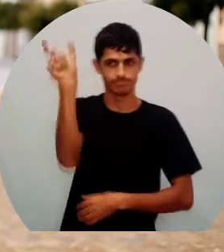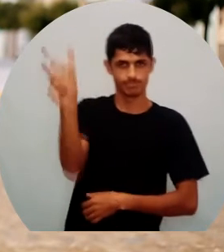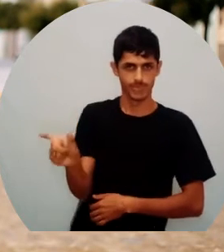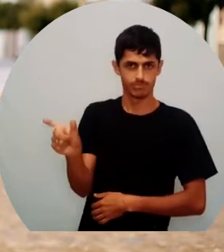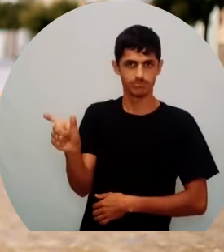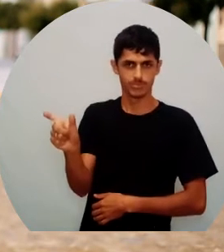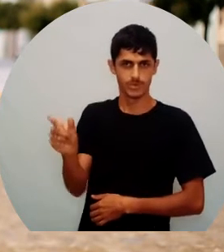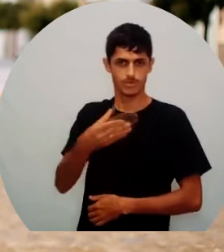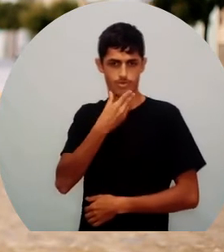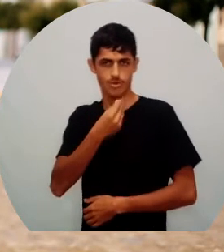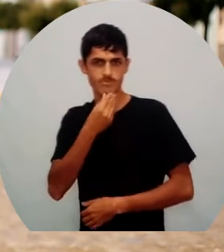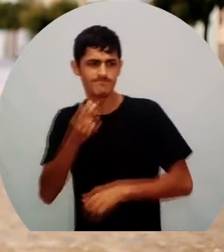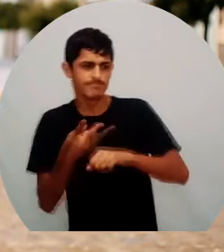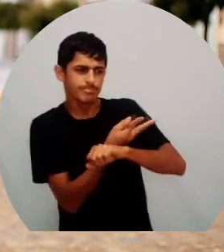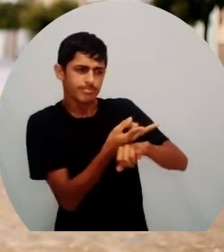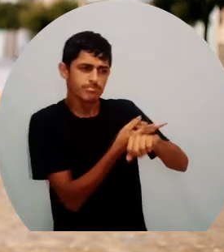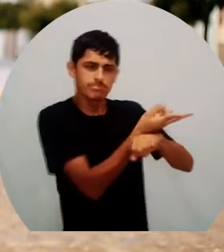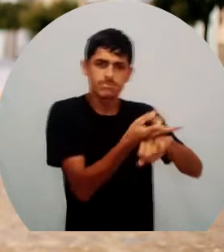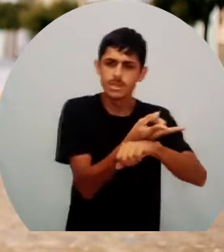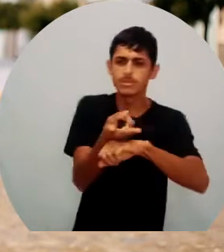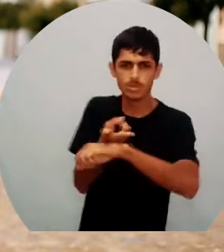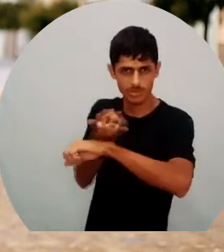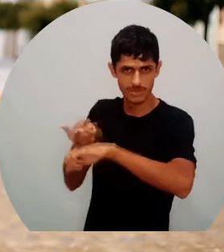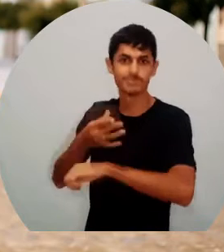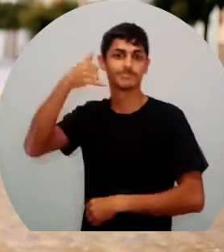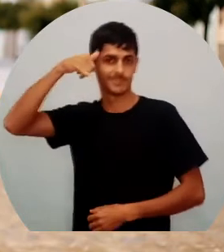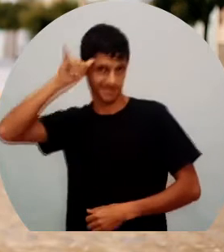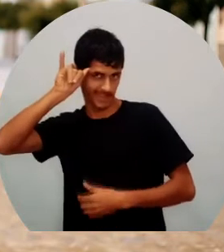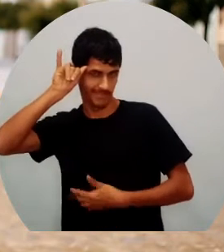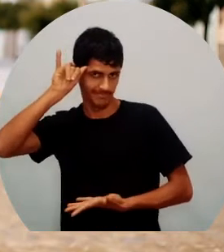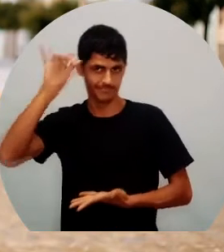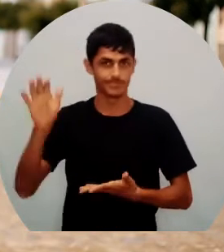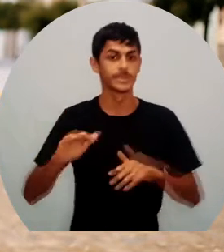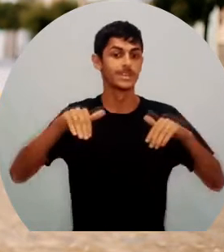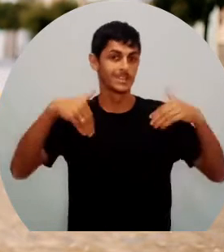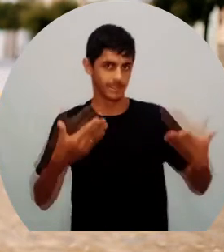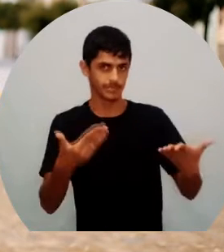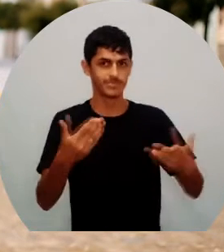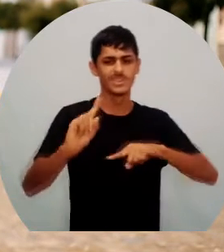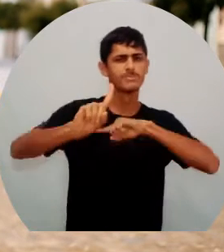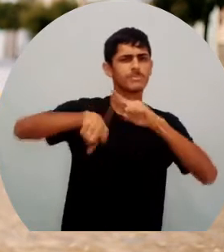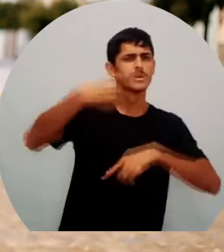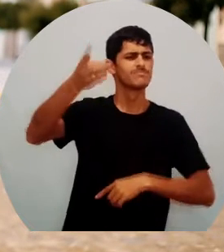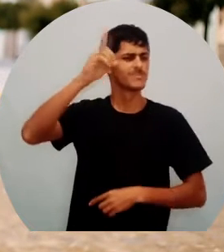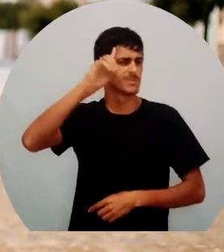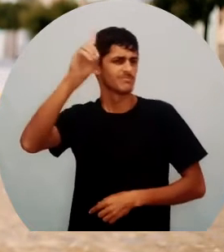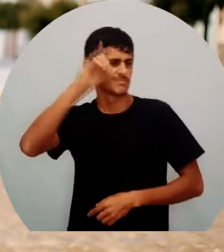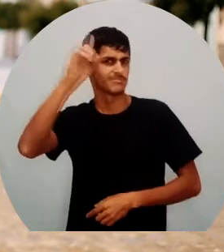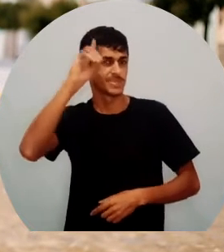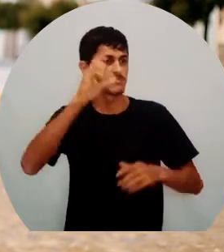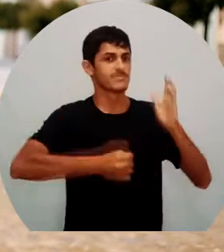por Acatinga, né? Que a vegetação aqui da nossa região, procurando essa famosa vaca. E então, depois de vários dias,